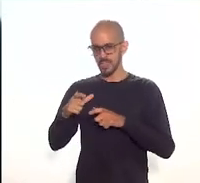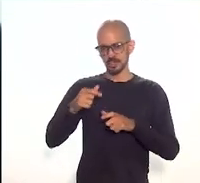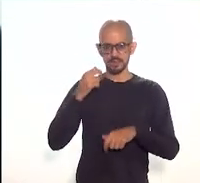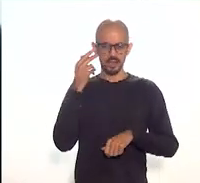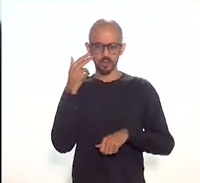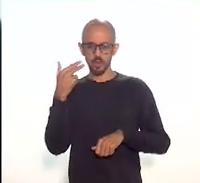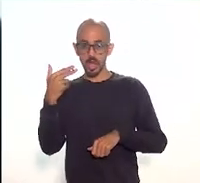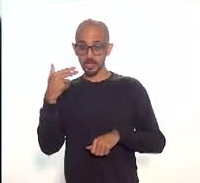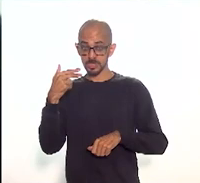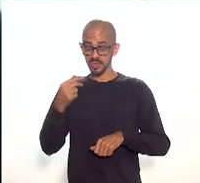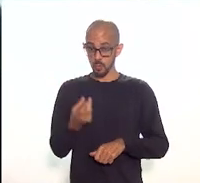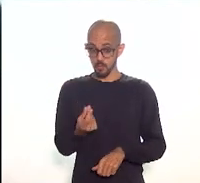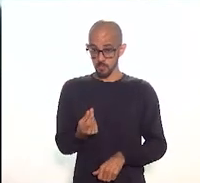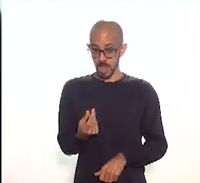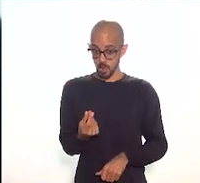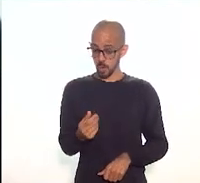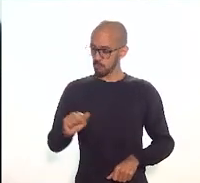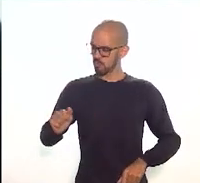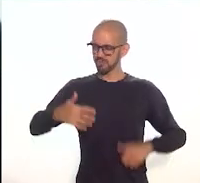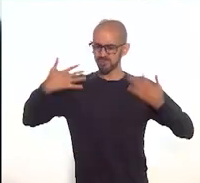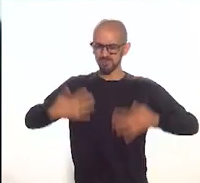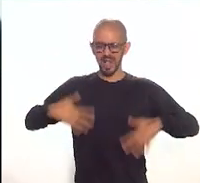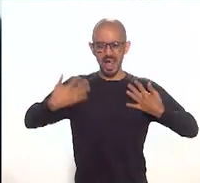se fazer isso é muito alto.